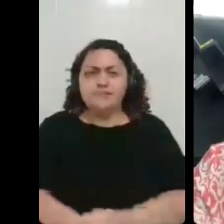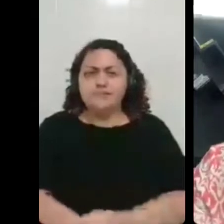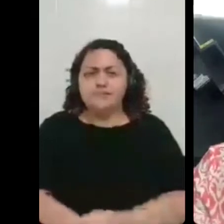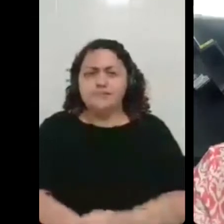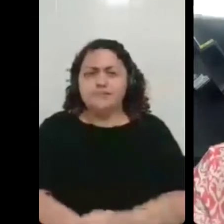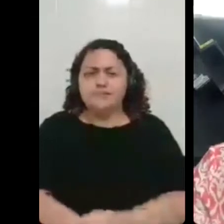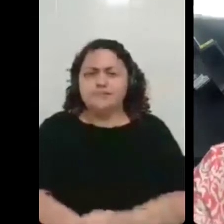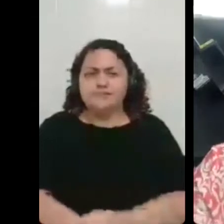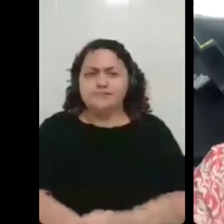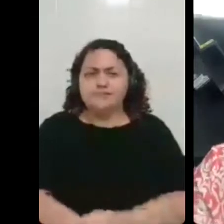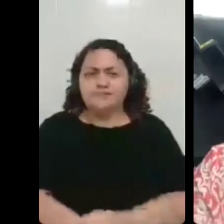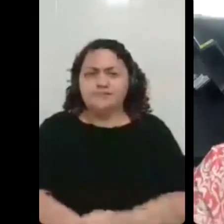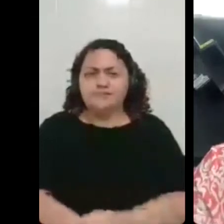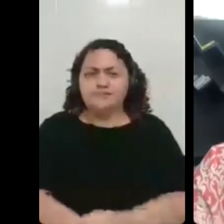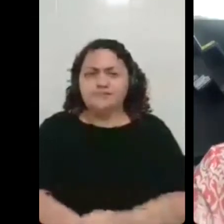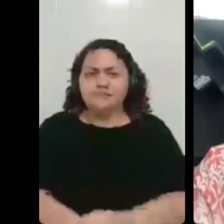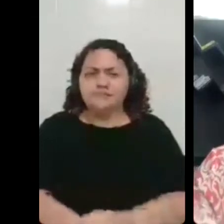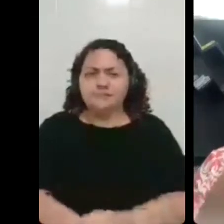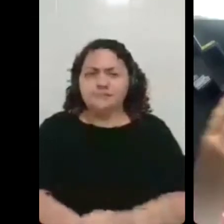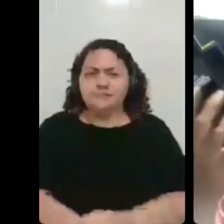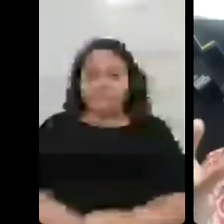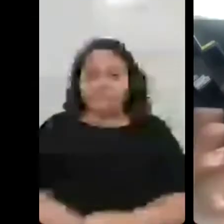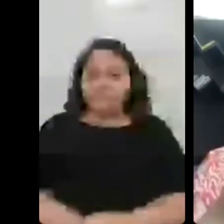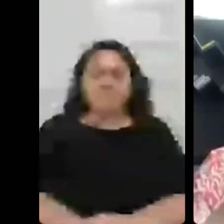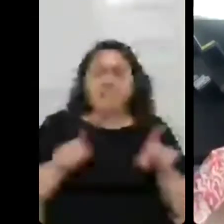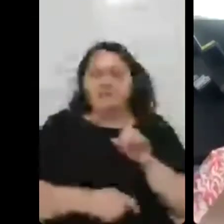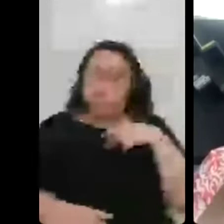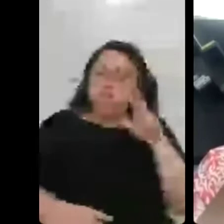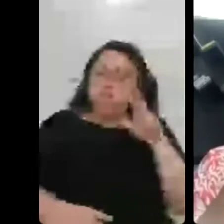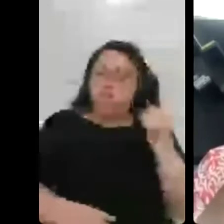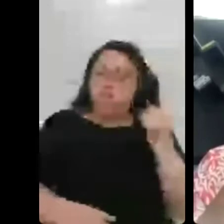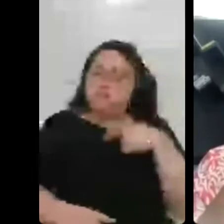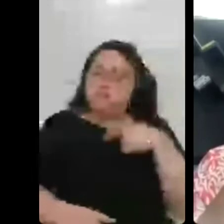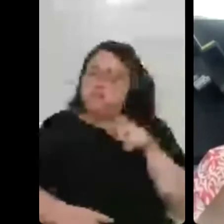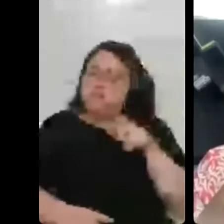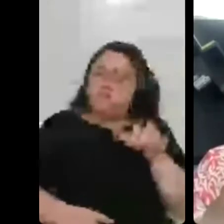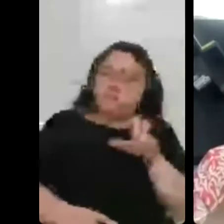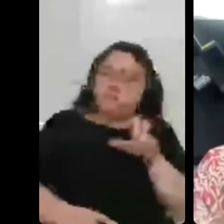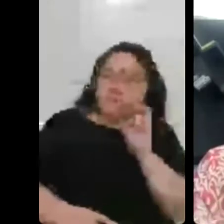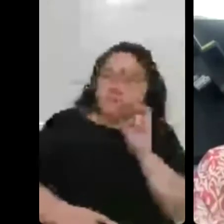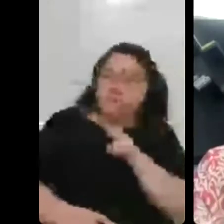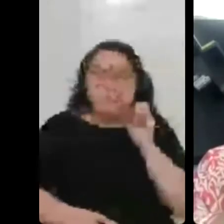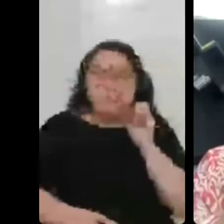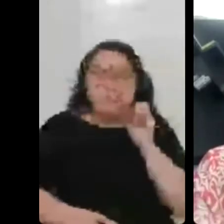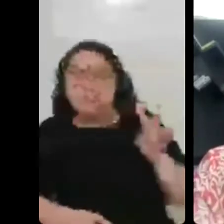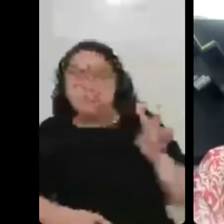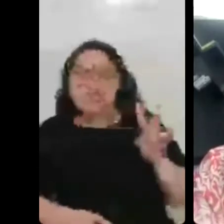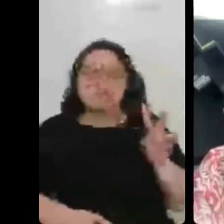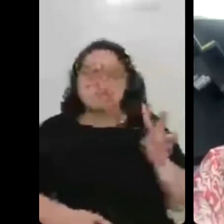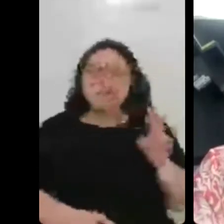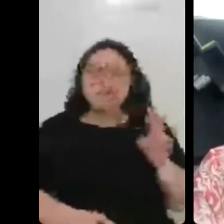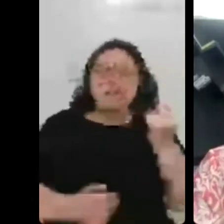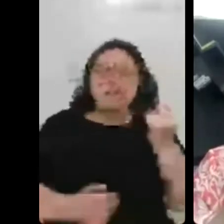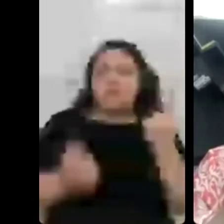muito sozinha pelos corredores assim eu fui encontrando um ou outro dos colegas que trabalham